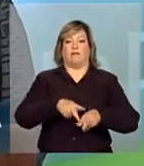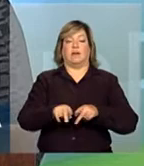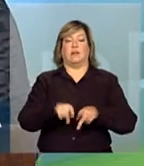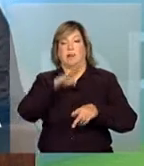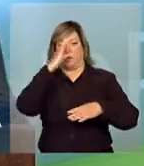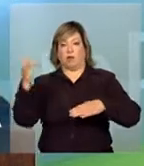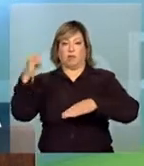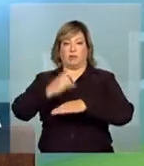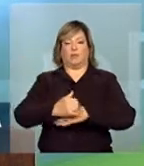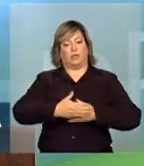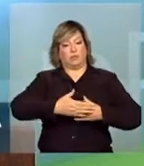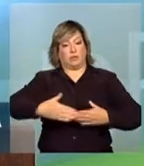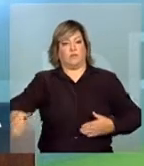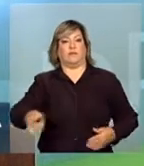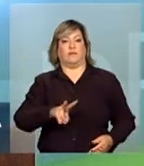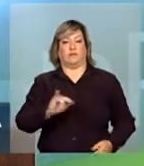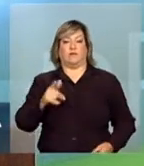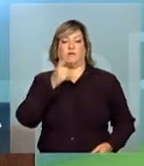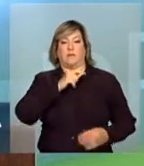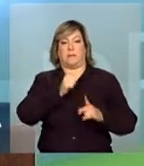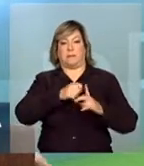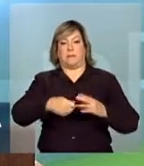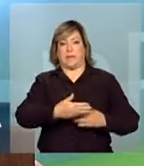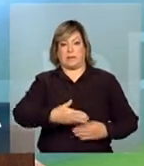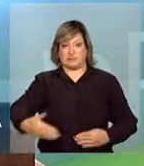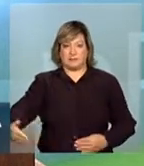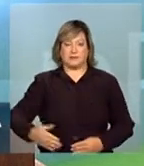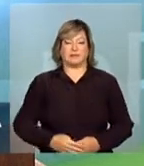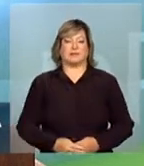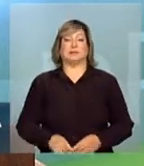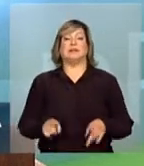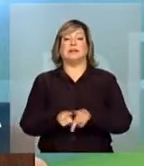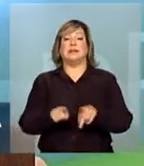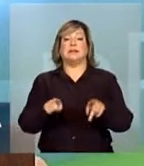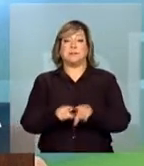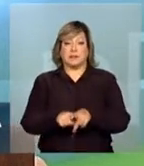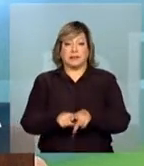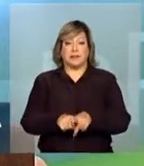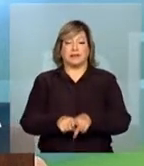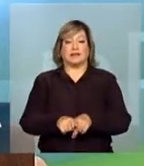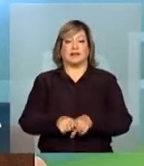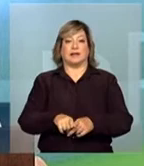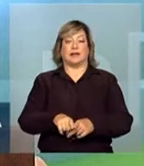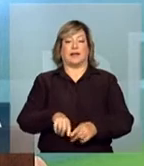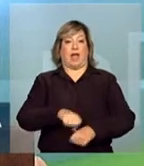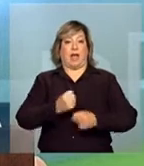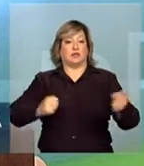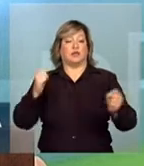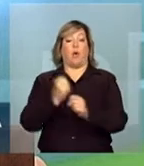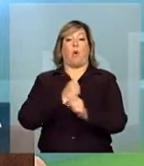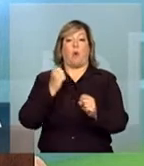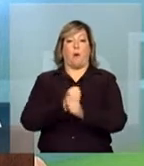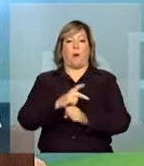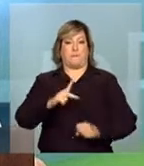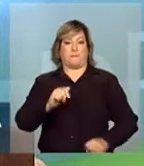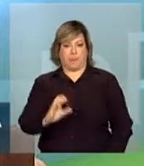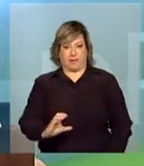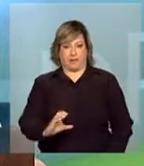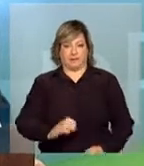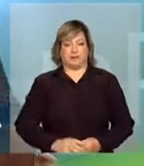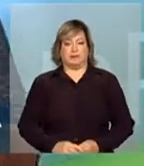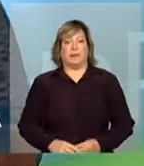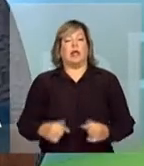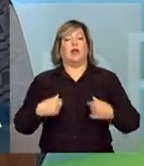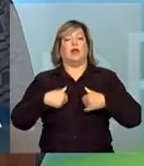acontecerão nos próximos meses e também as grandes obras do PAC. Eu estou